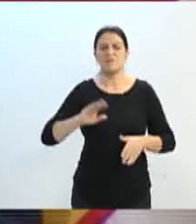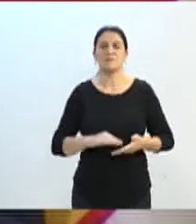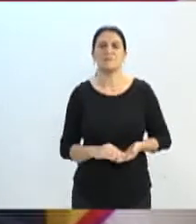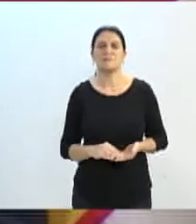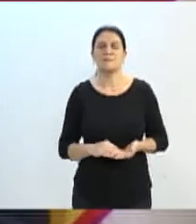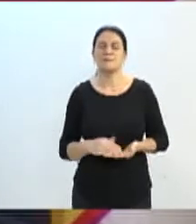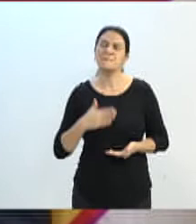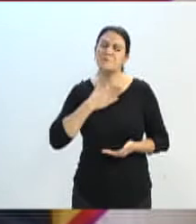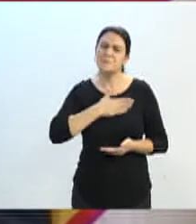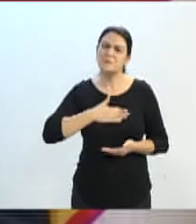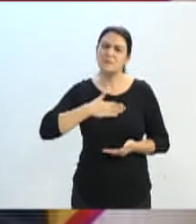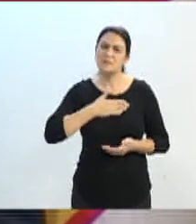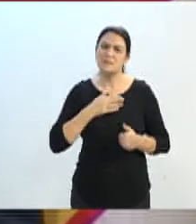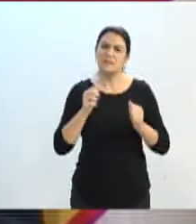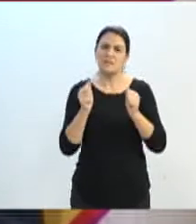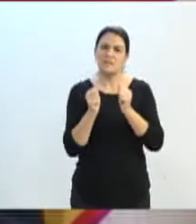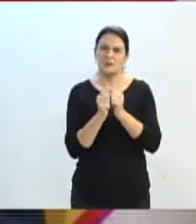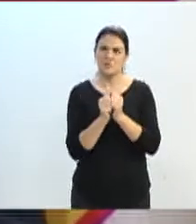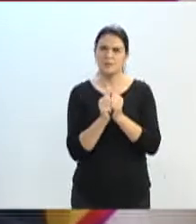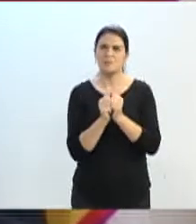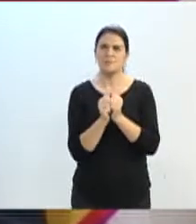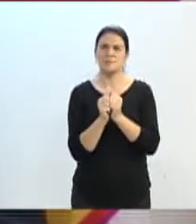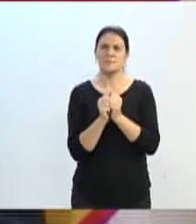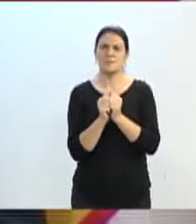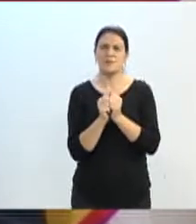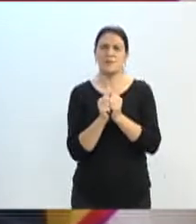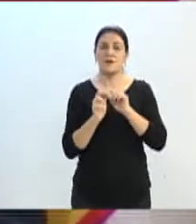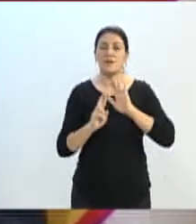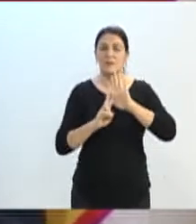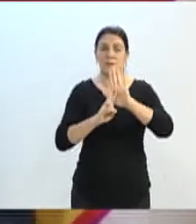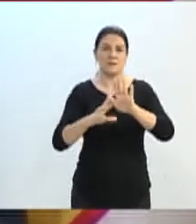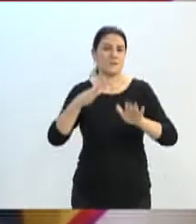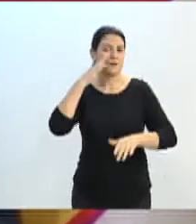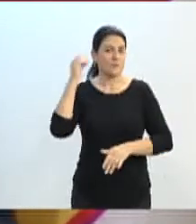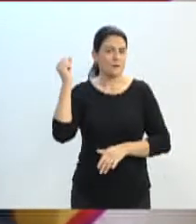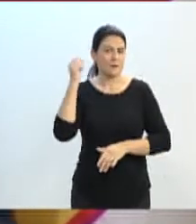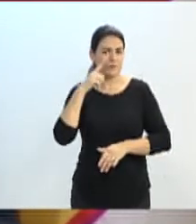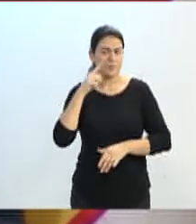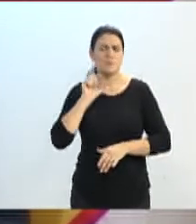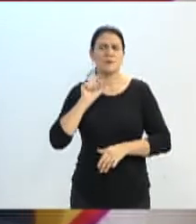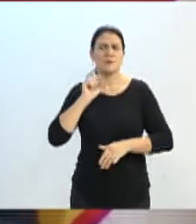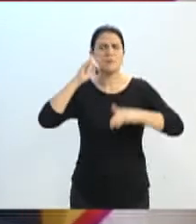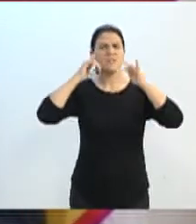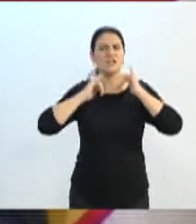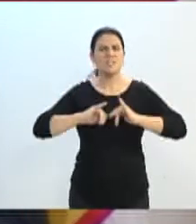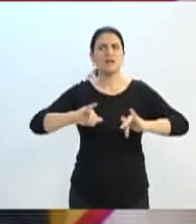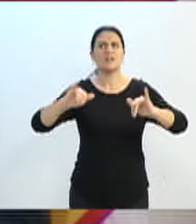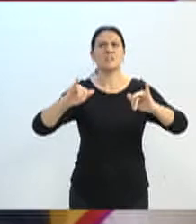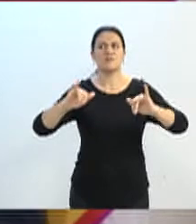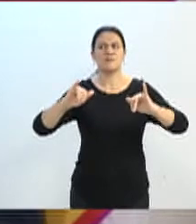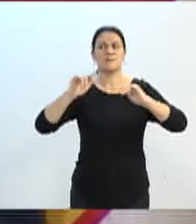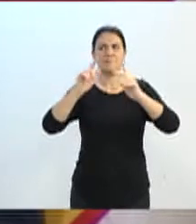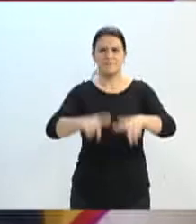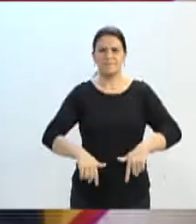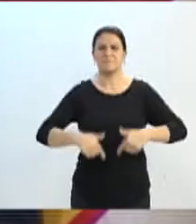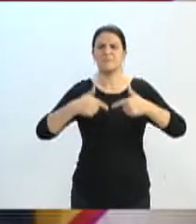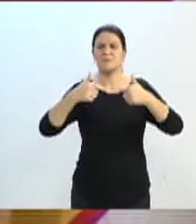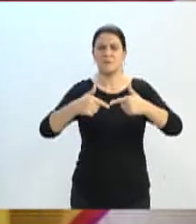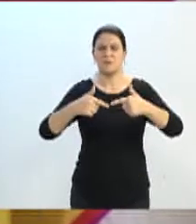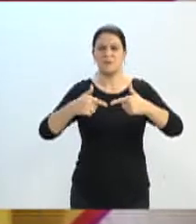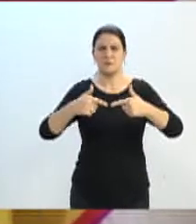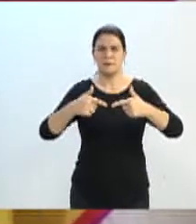é uma satisfação estar aqui, em nome da Universidade Regional de Blumenau, para divulgar uma ação que a